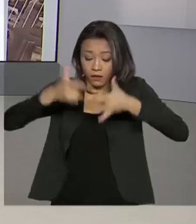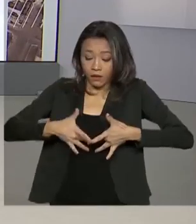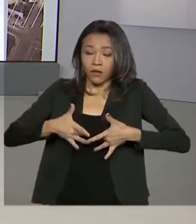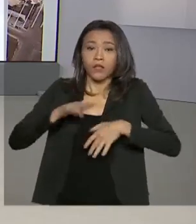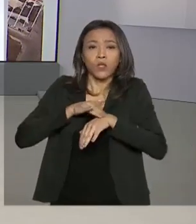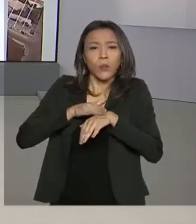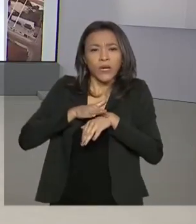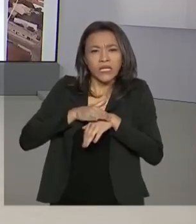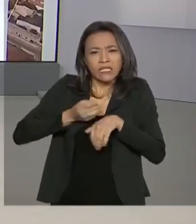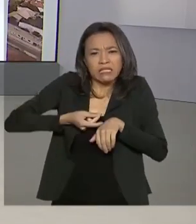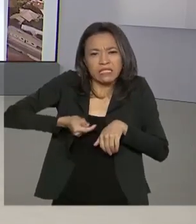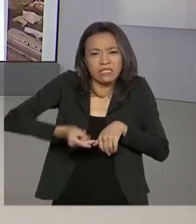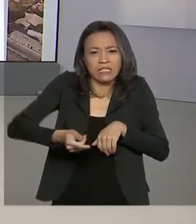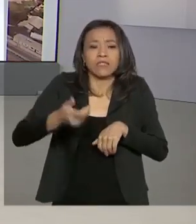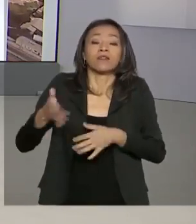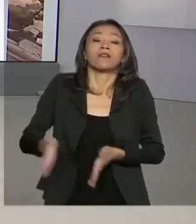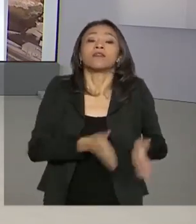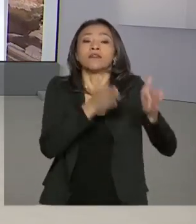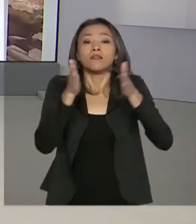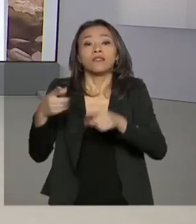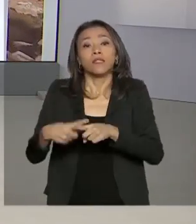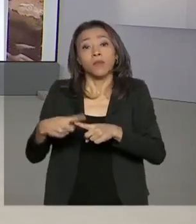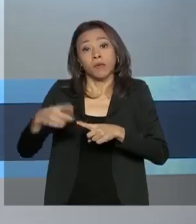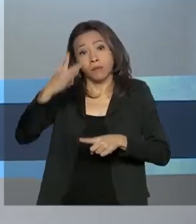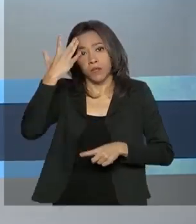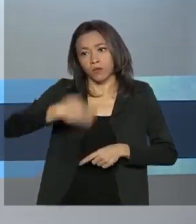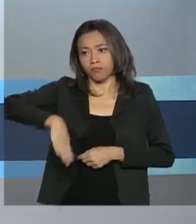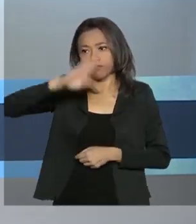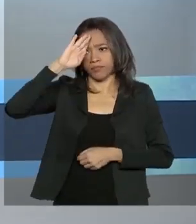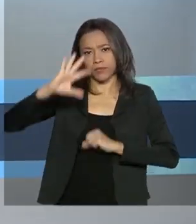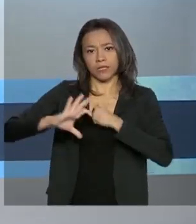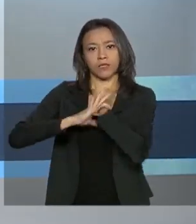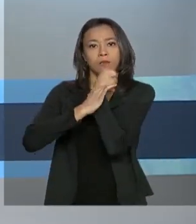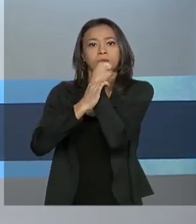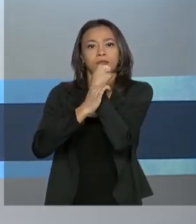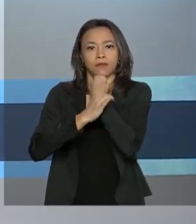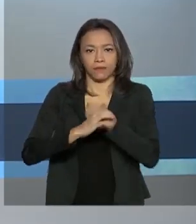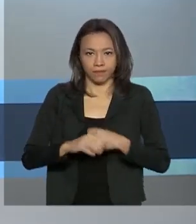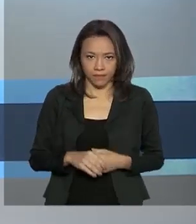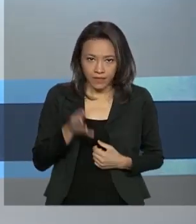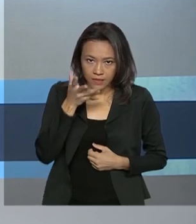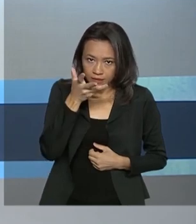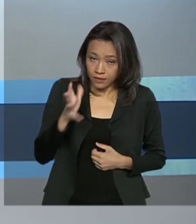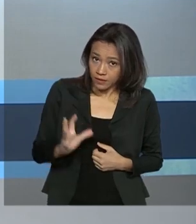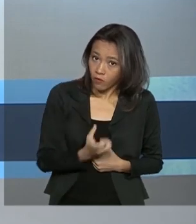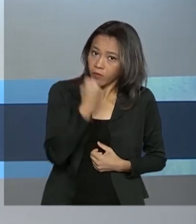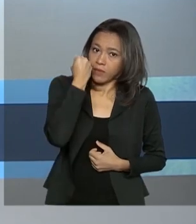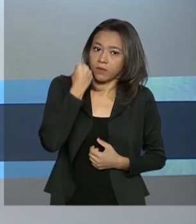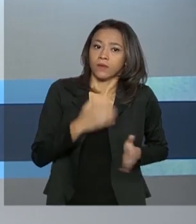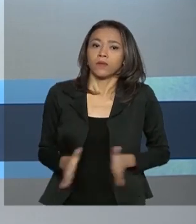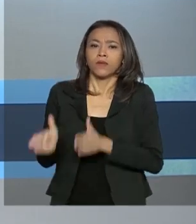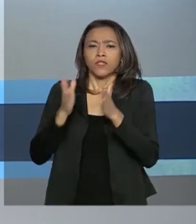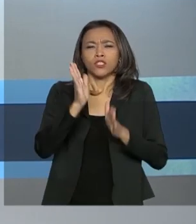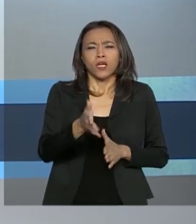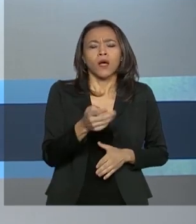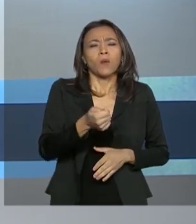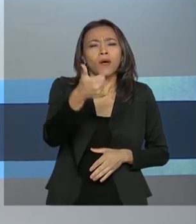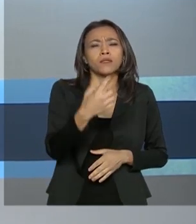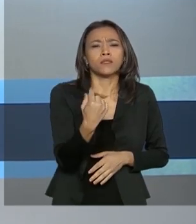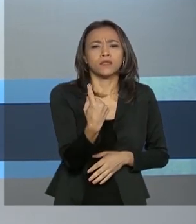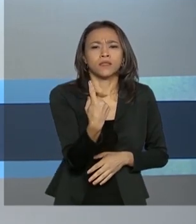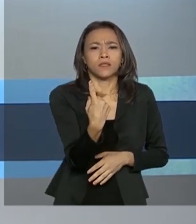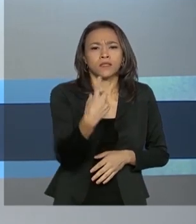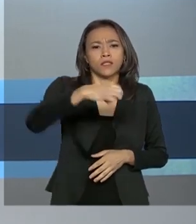profissionais das forças de segurança e salvamento. Na primeira fase da campanha foram vacinados quase 19 milhões de